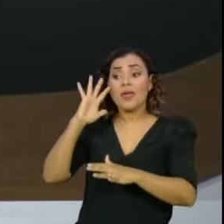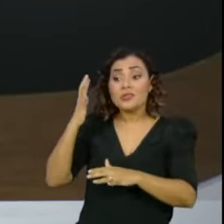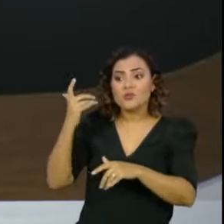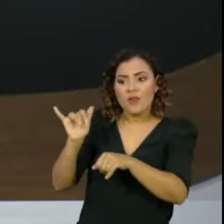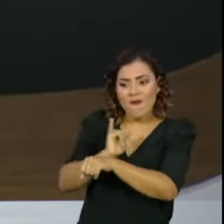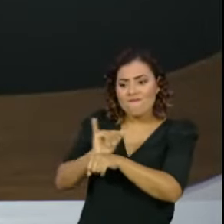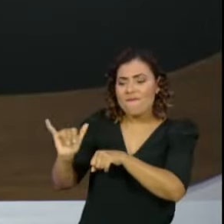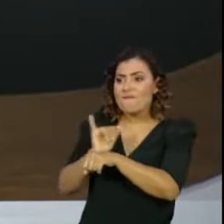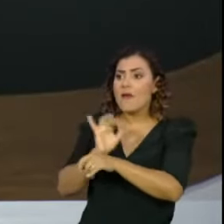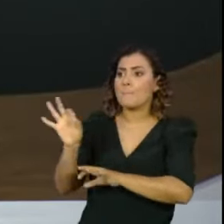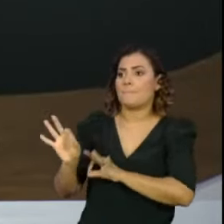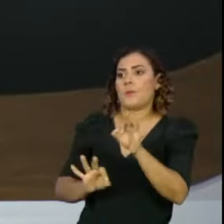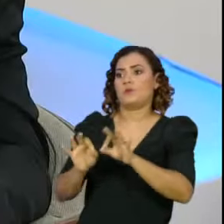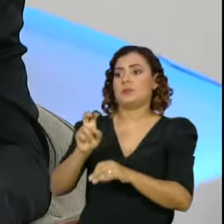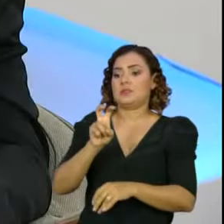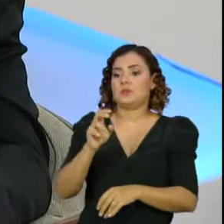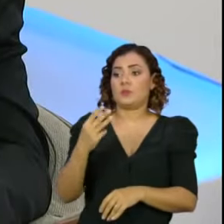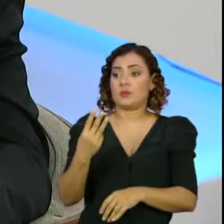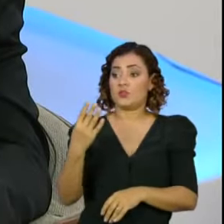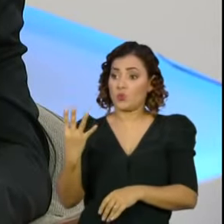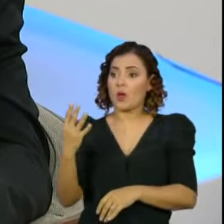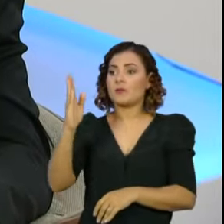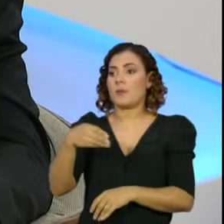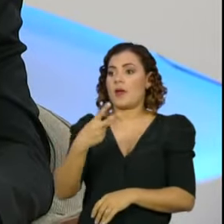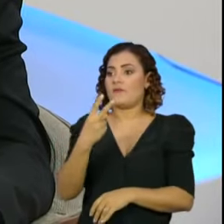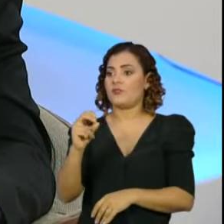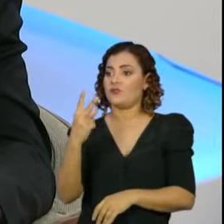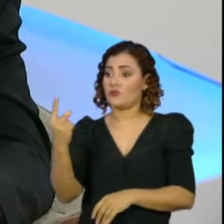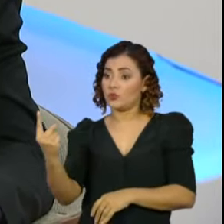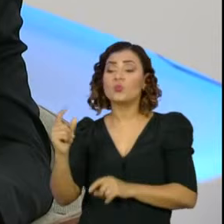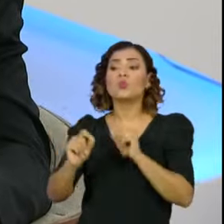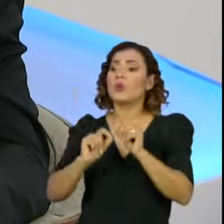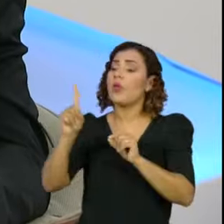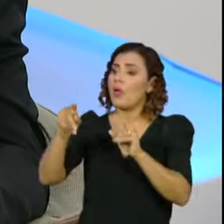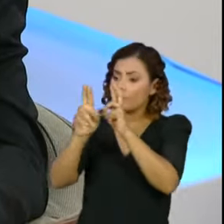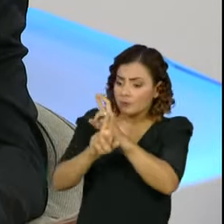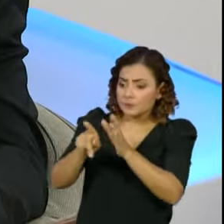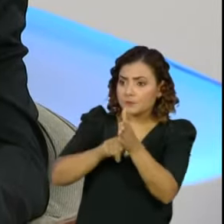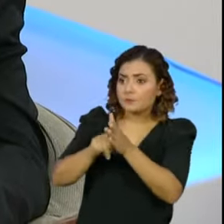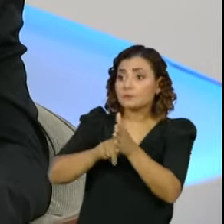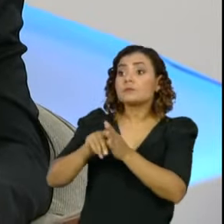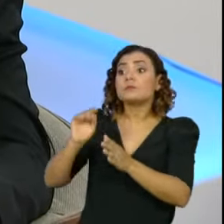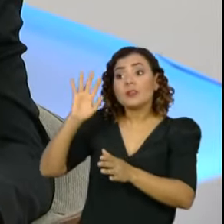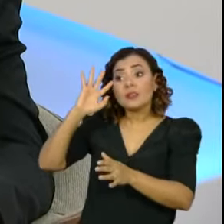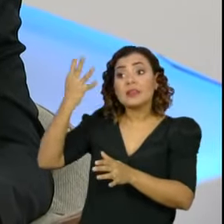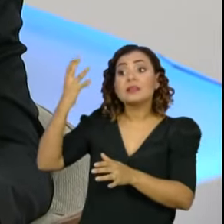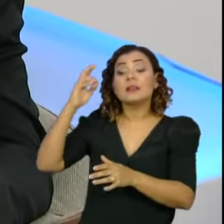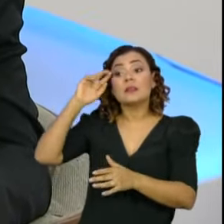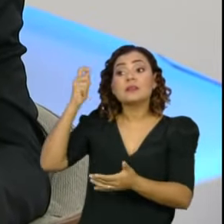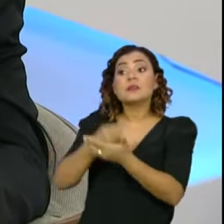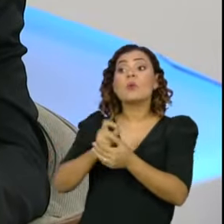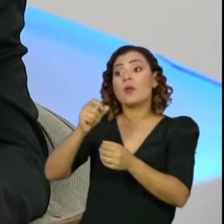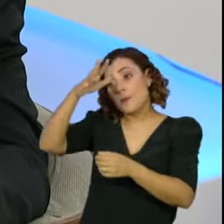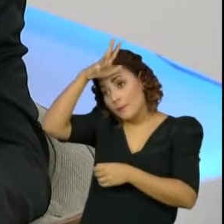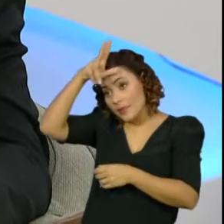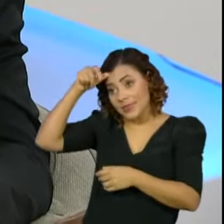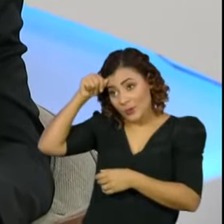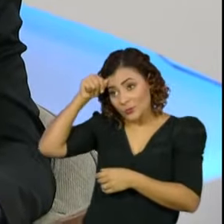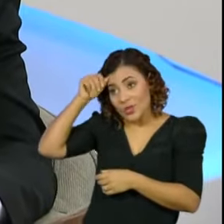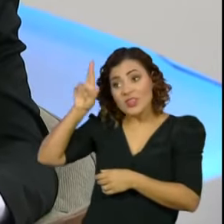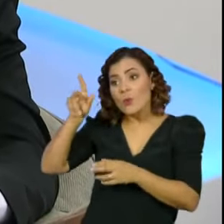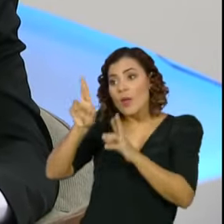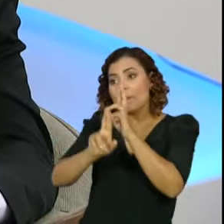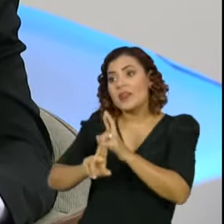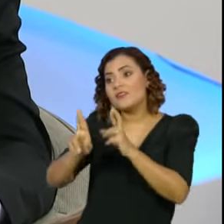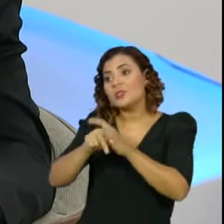dessa questão do projeto 534 de 2021, é para apurar fatos determinados relativamente a Manaus, ao Amazonas. Não é para